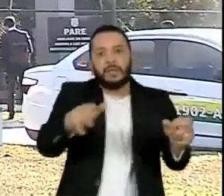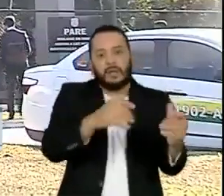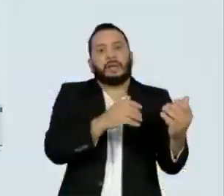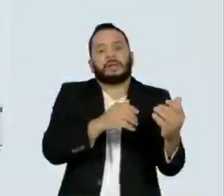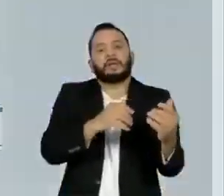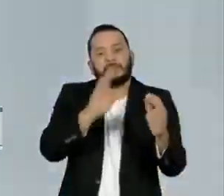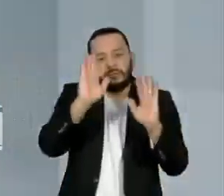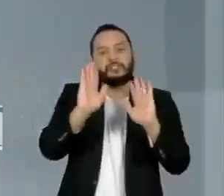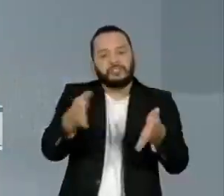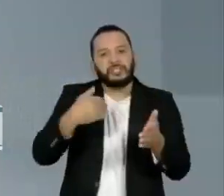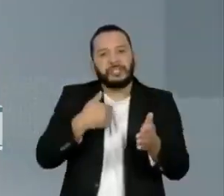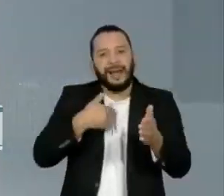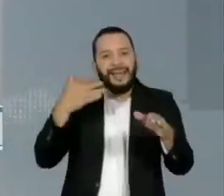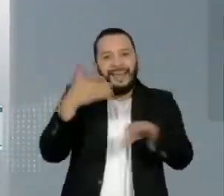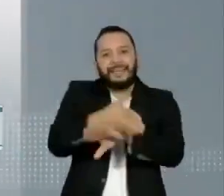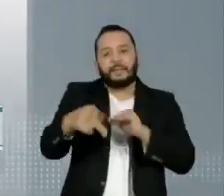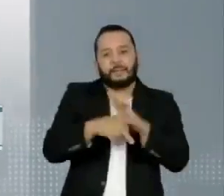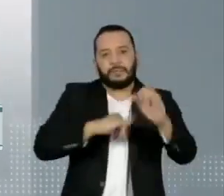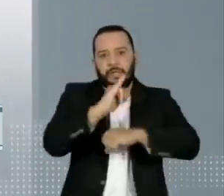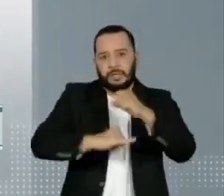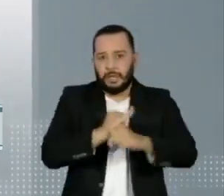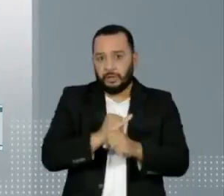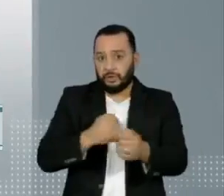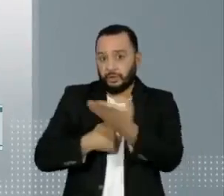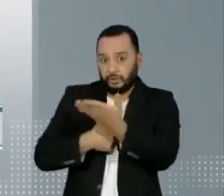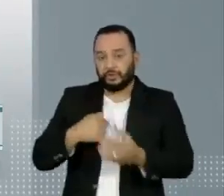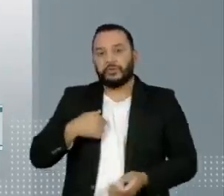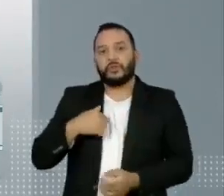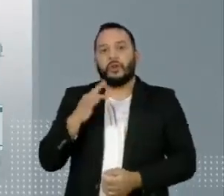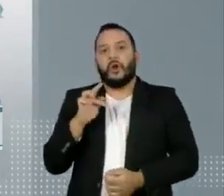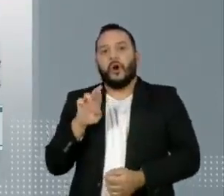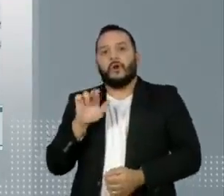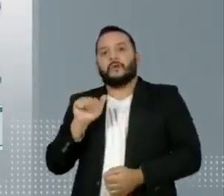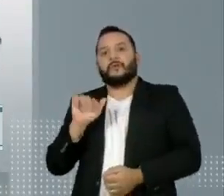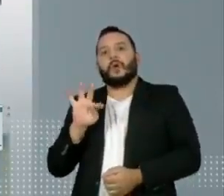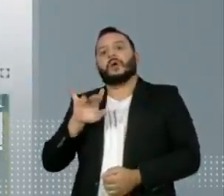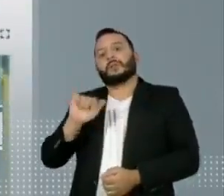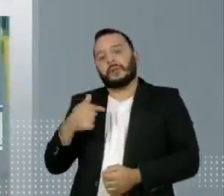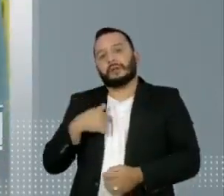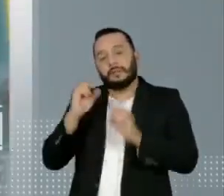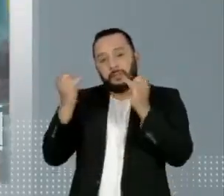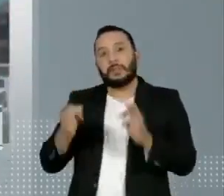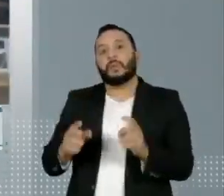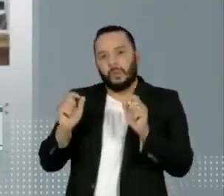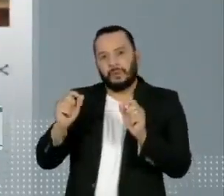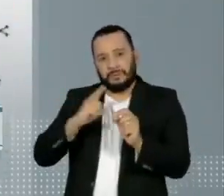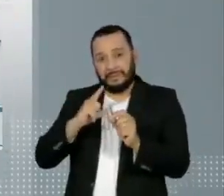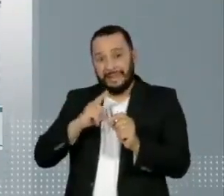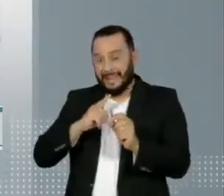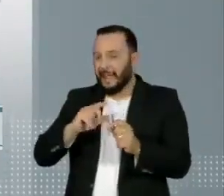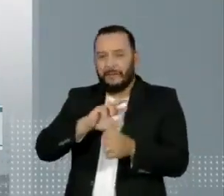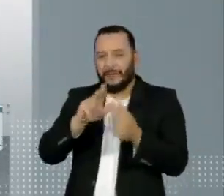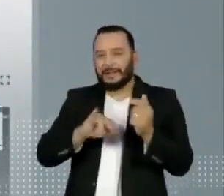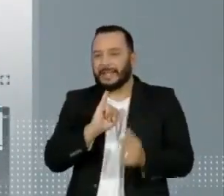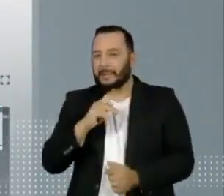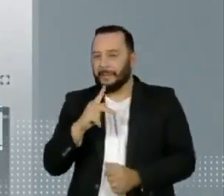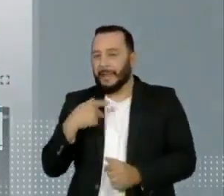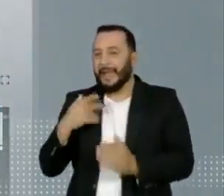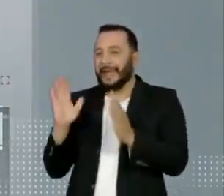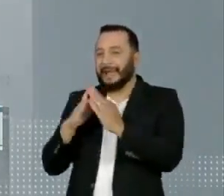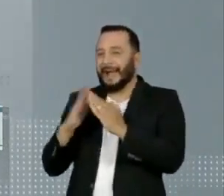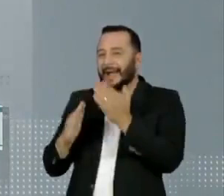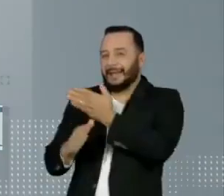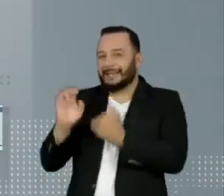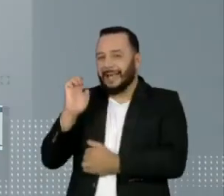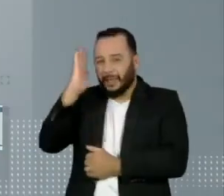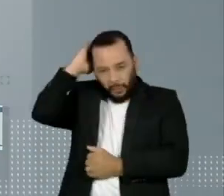internet. Segundo a denúncia de Frota obtidas pelo jornal Folha de São Paulo, diversos IPs localizados no endereço oficial de Eduardo Bolsonaro, Rio de